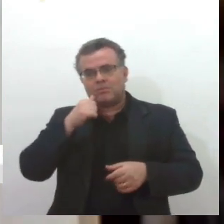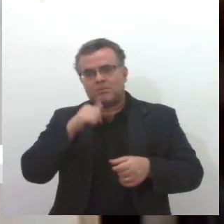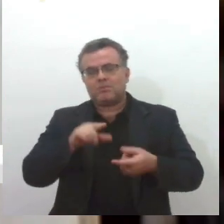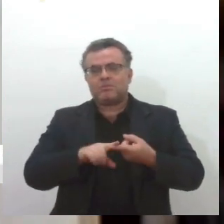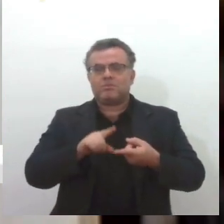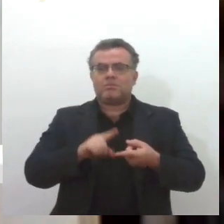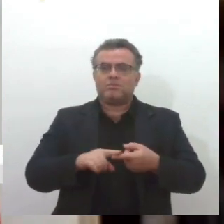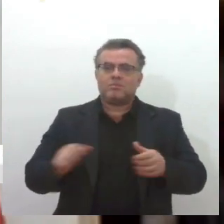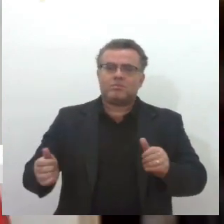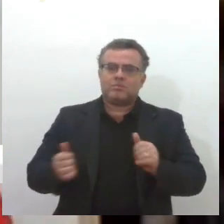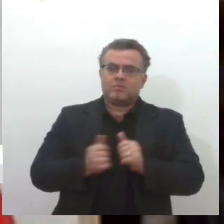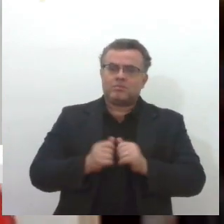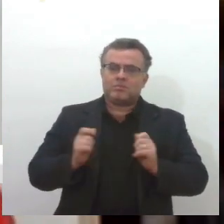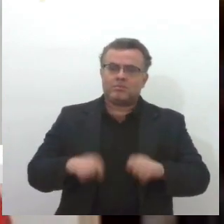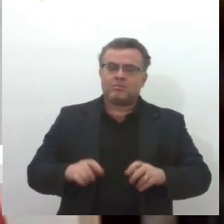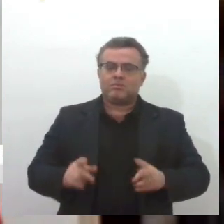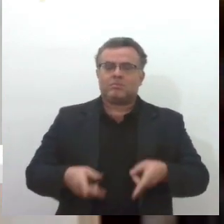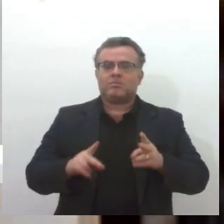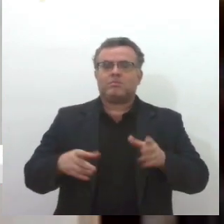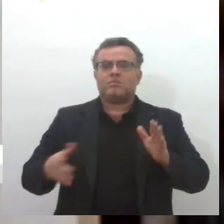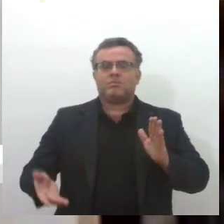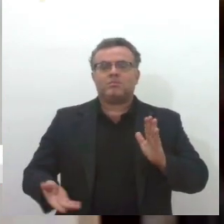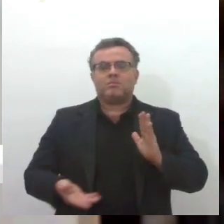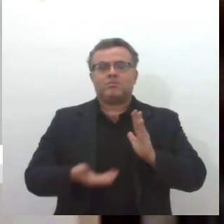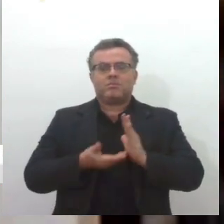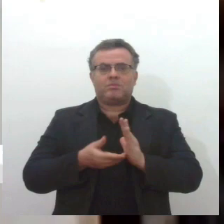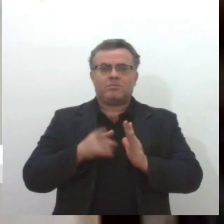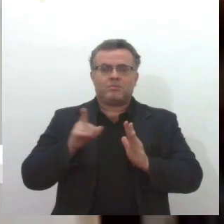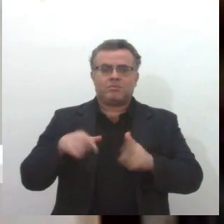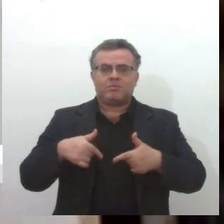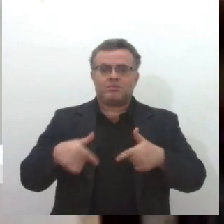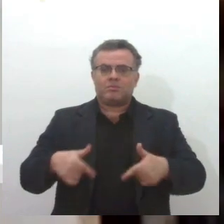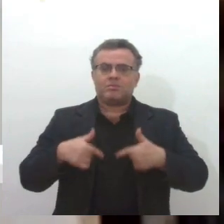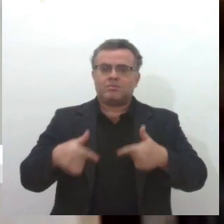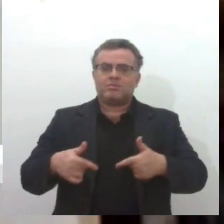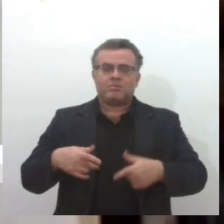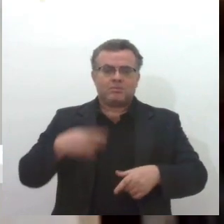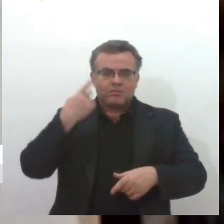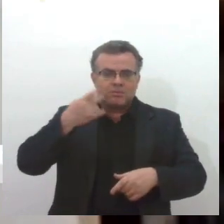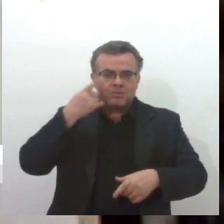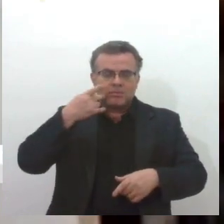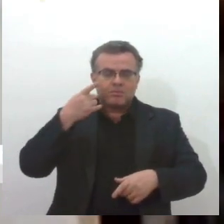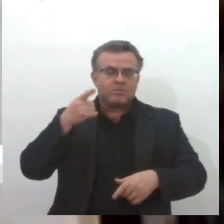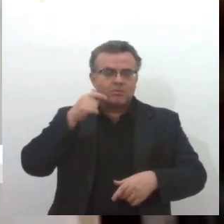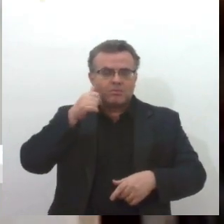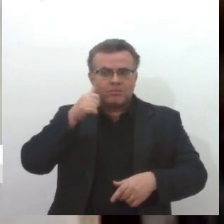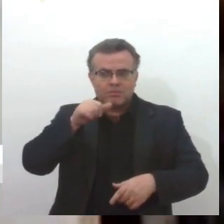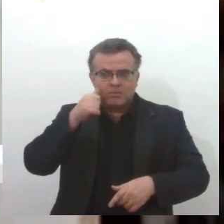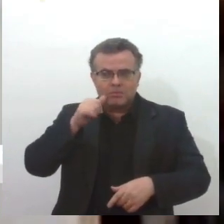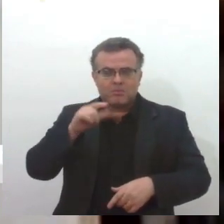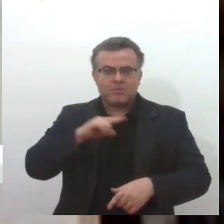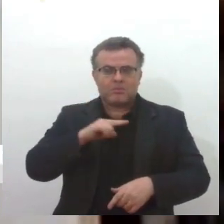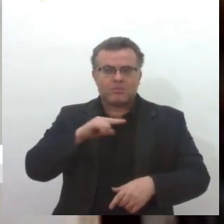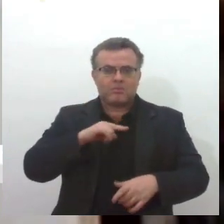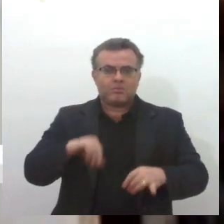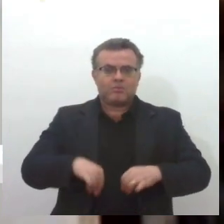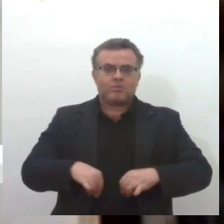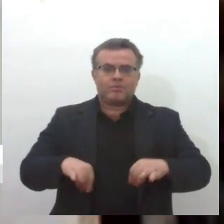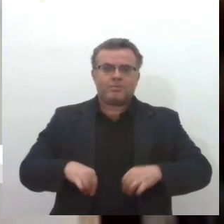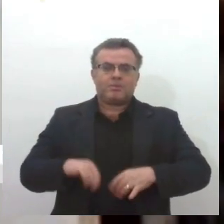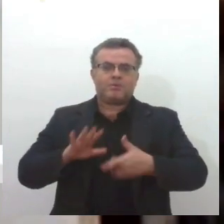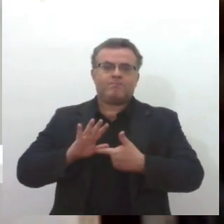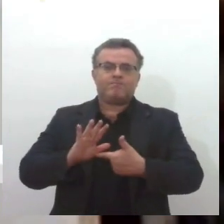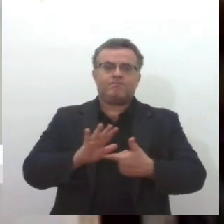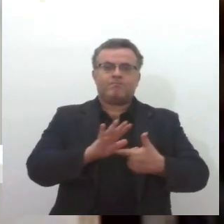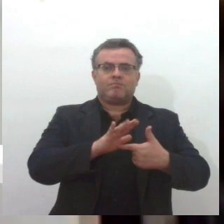Se olhar o Congresso Nacional, por exemplo, os enfrentamentos que as parlamentares mulheres têm, para se expressar, para não